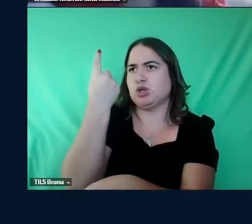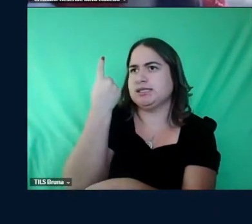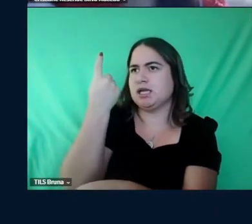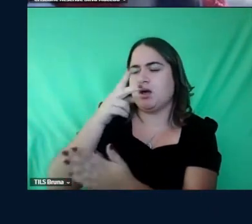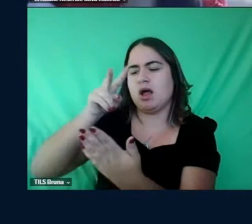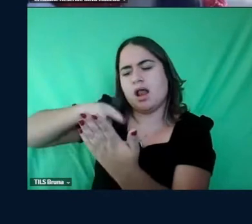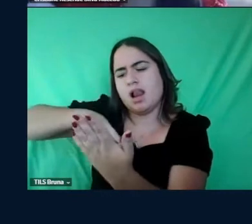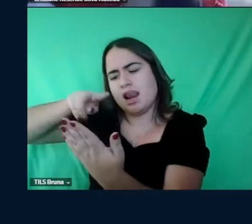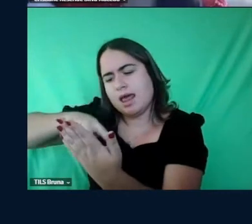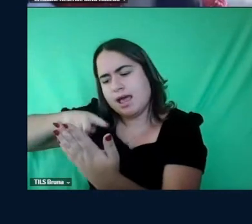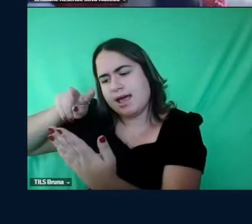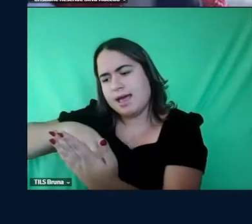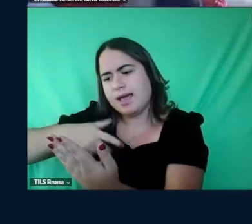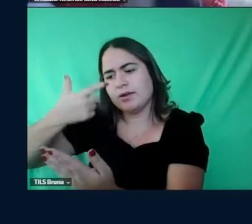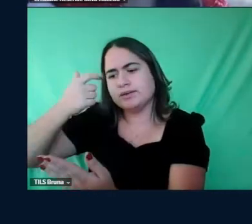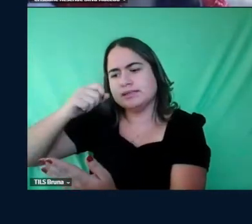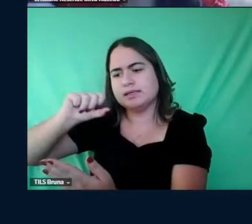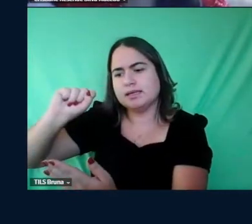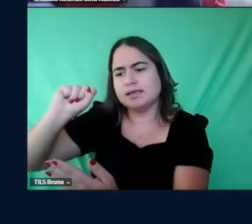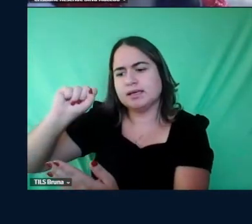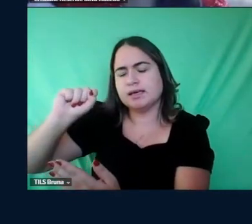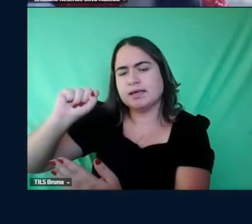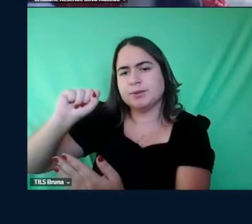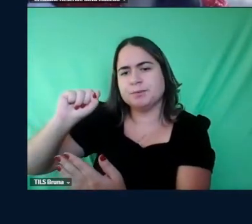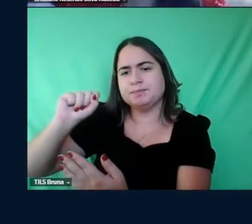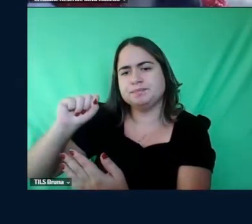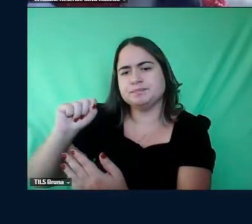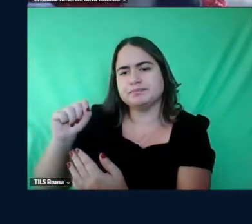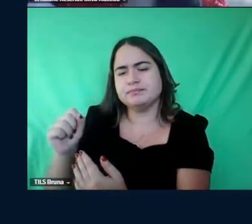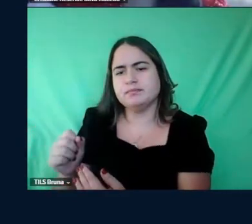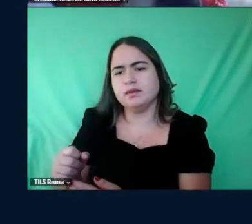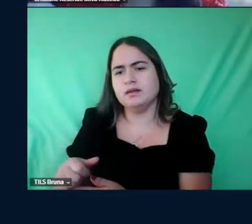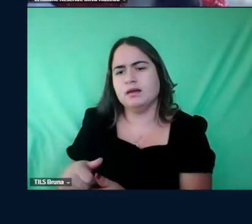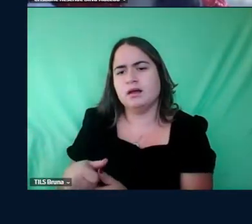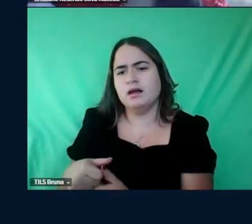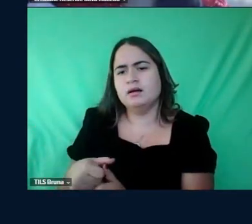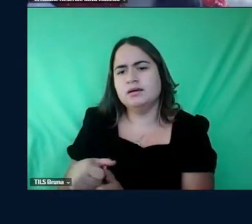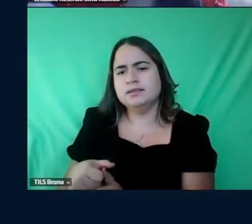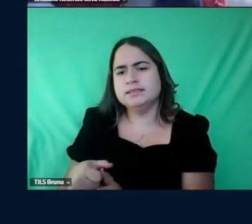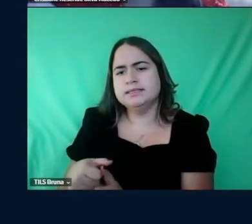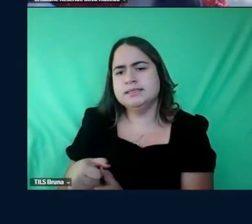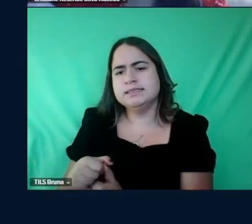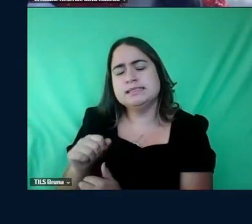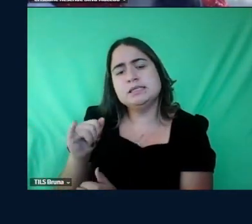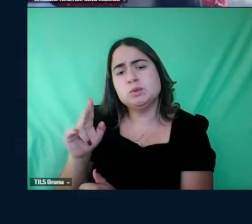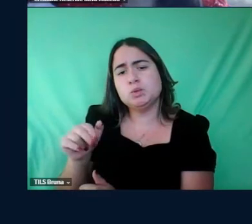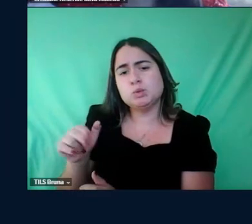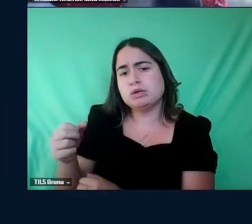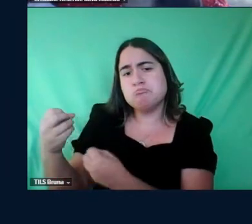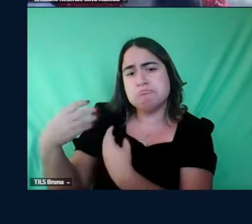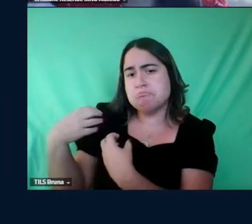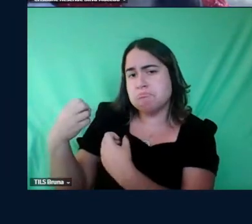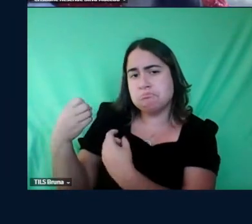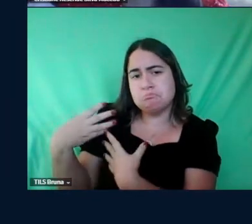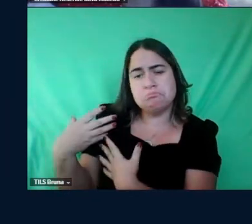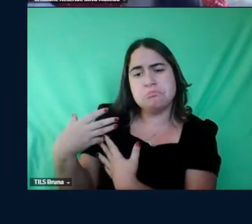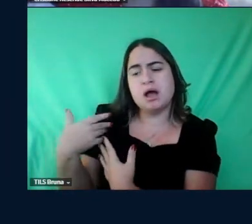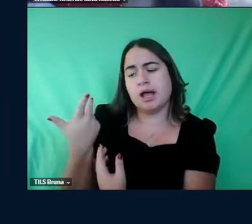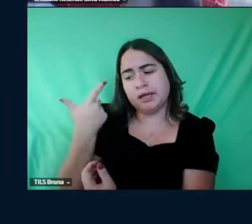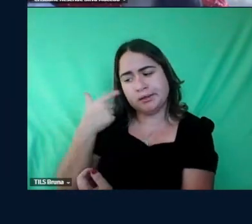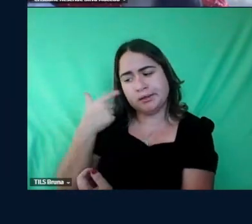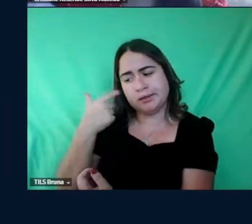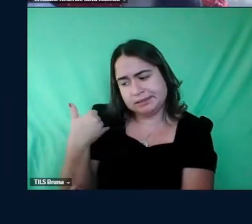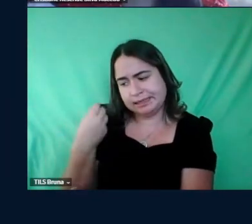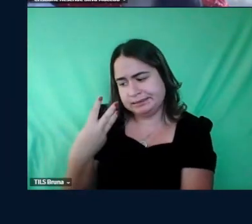né uma hiperlexia aprende a ler sem nunca ter sido instruído ler aos 3 anos de